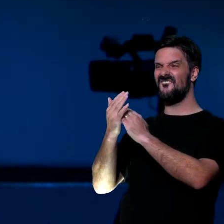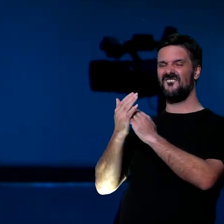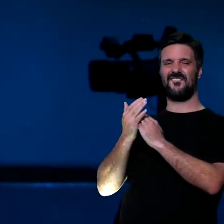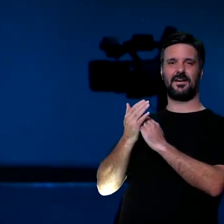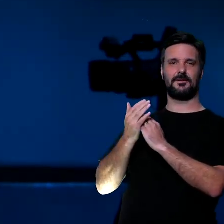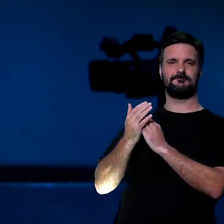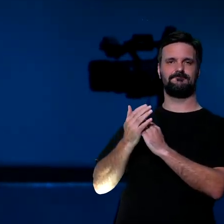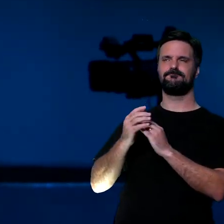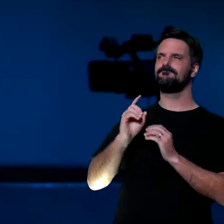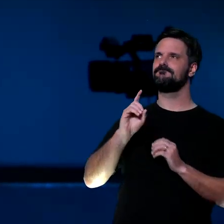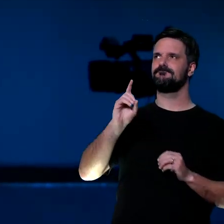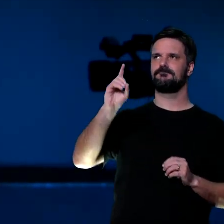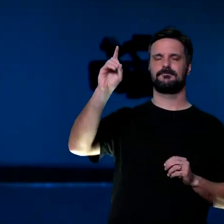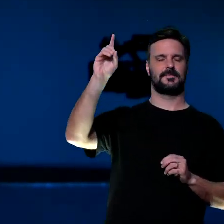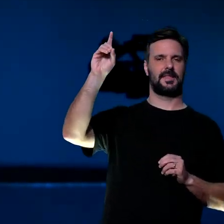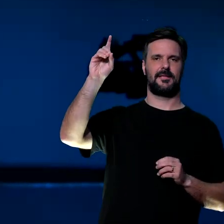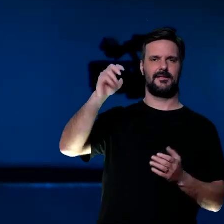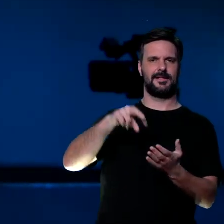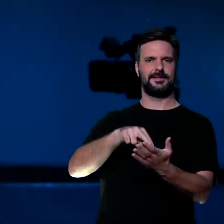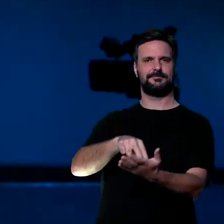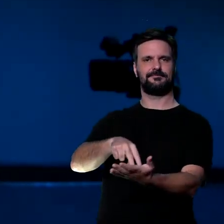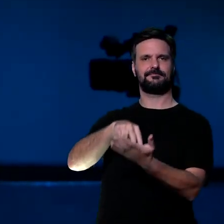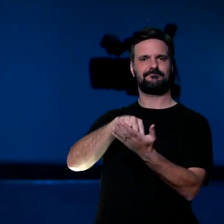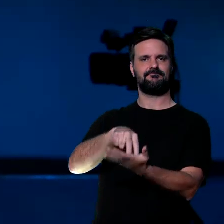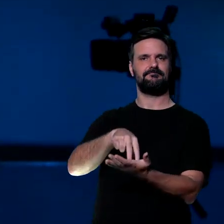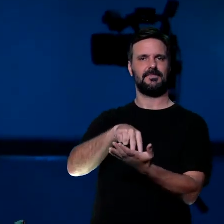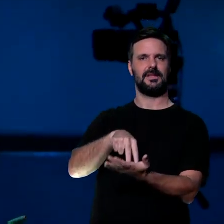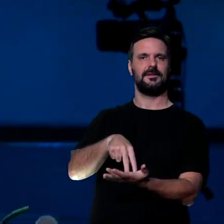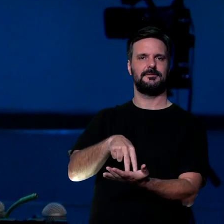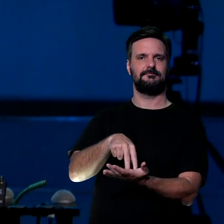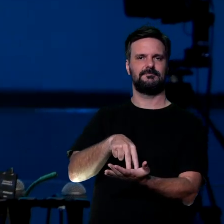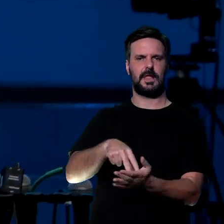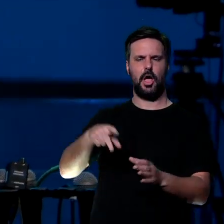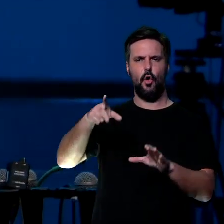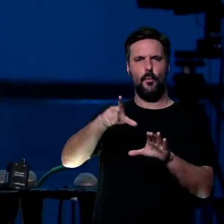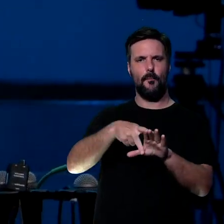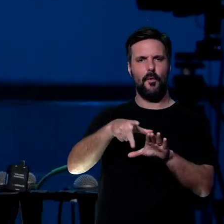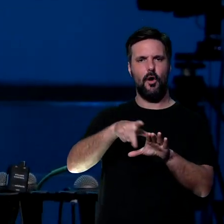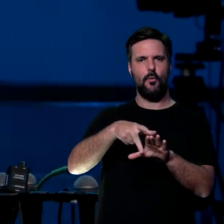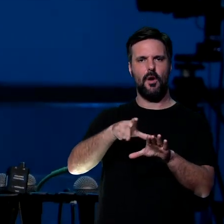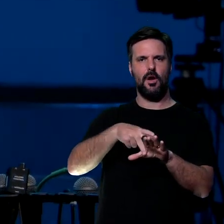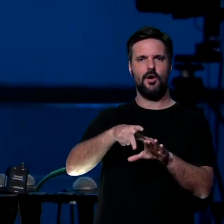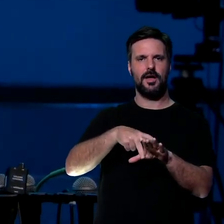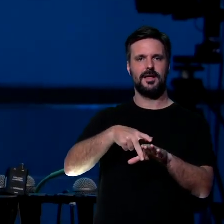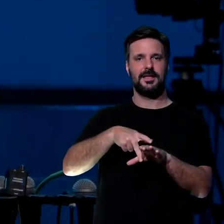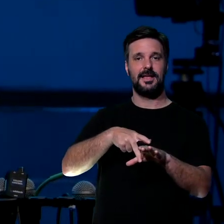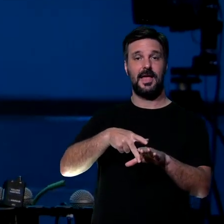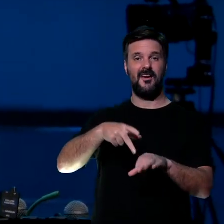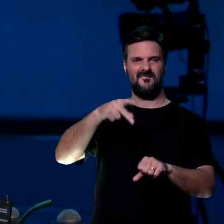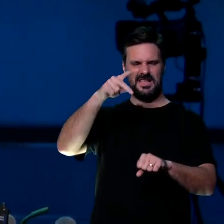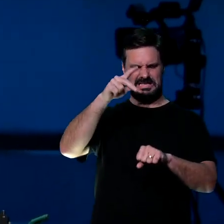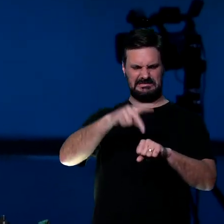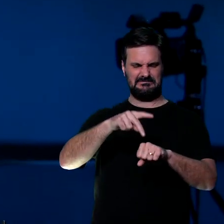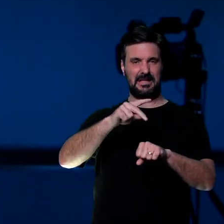segredo aqui dessa coisa, de permanecer firme, é você firmar os seus pés, na rocha que é Jesus,